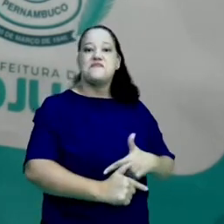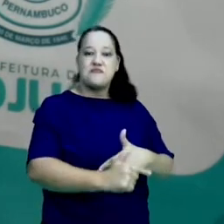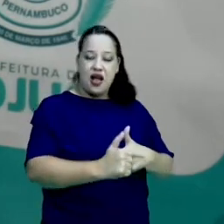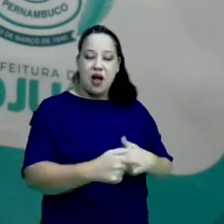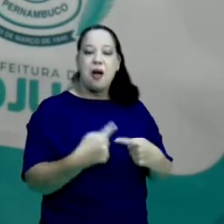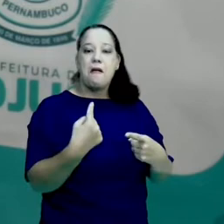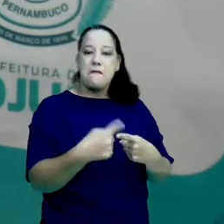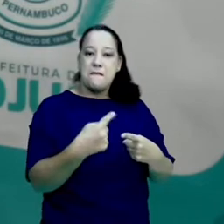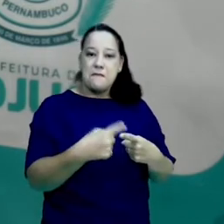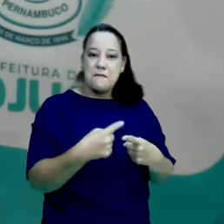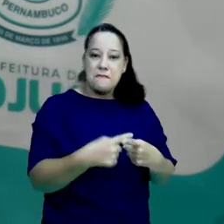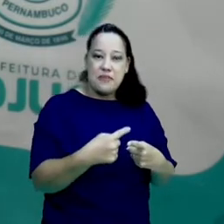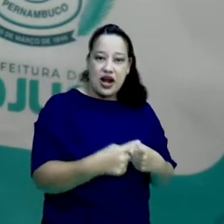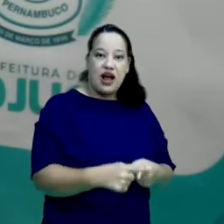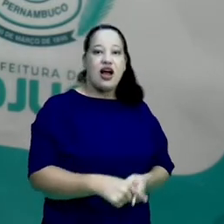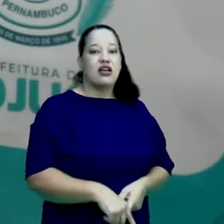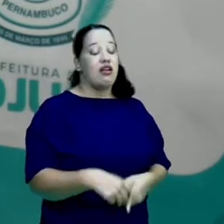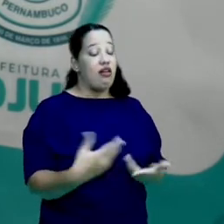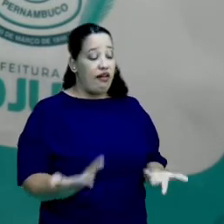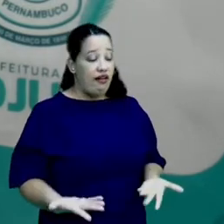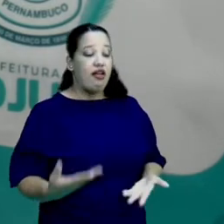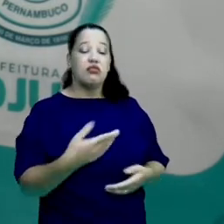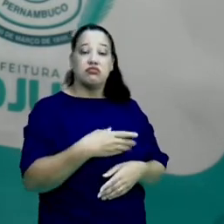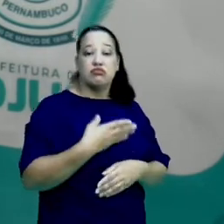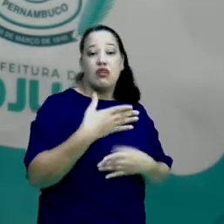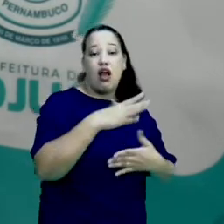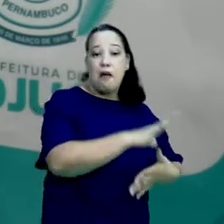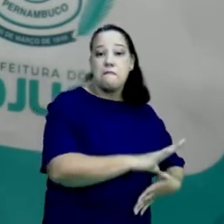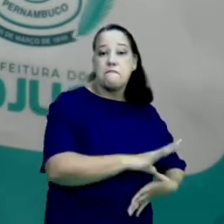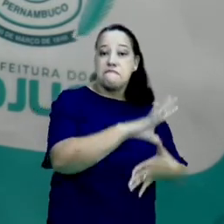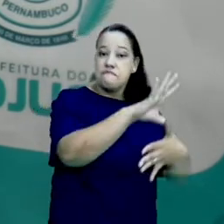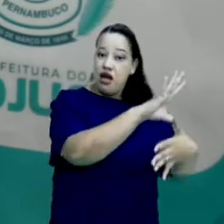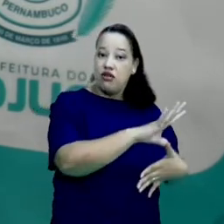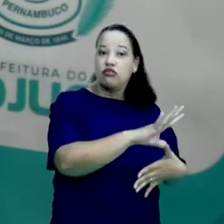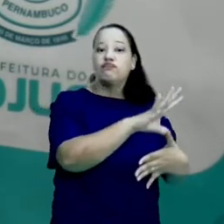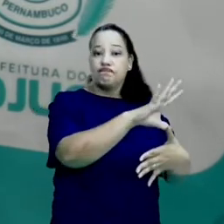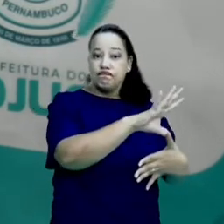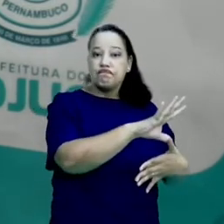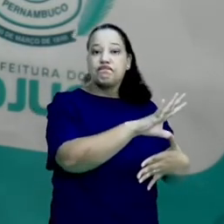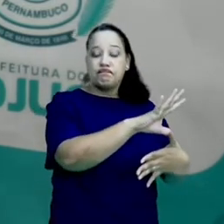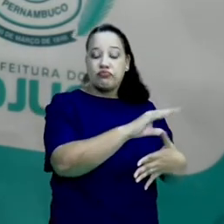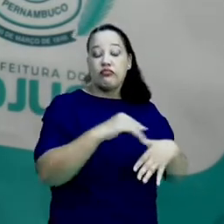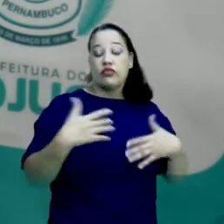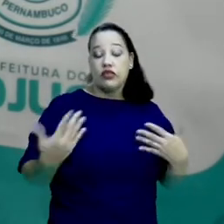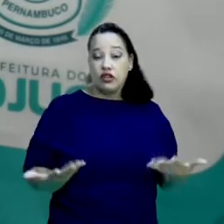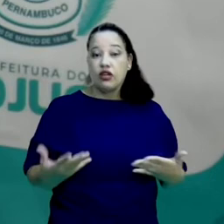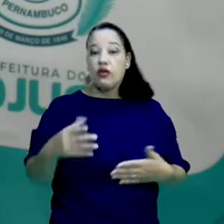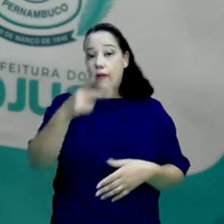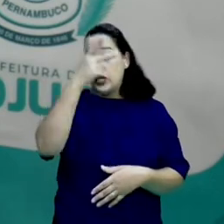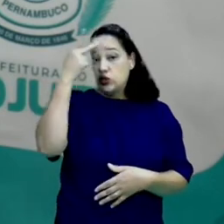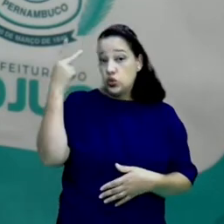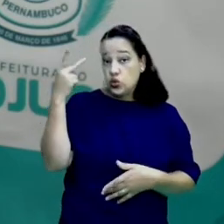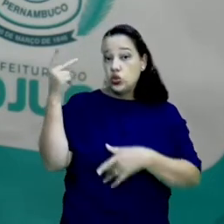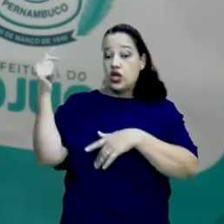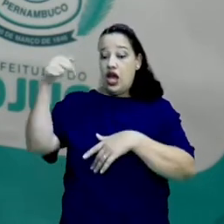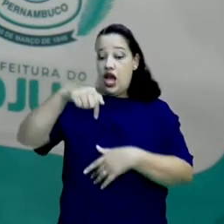Américas. E aqui, no nosso Brasil, recebemos muito essas pessoas vindo da África, infelizmente,